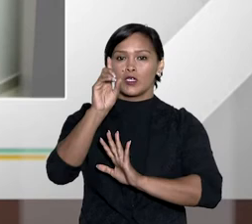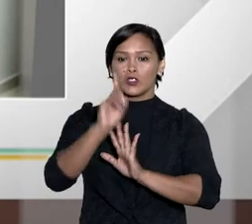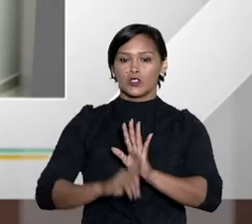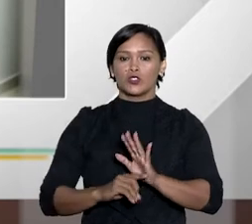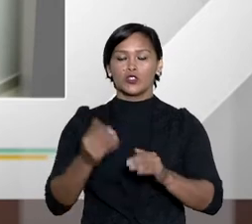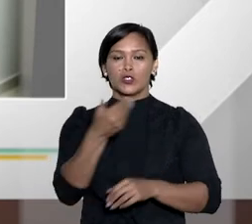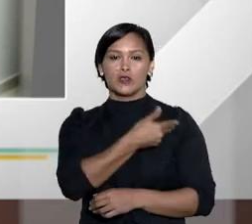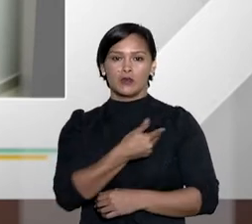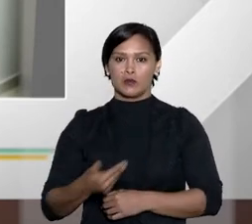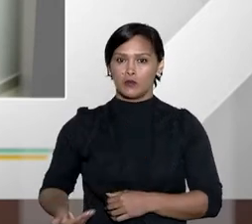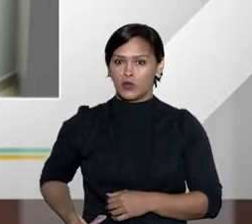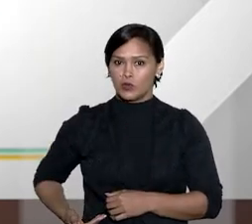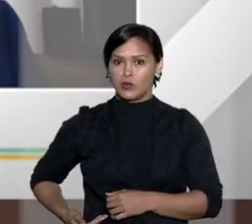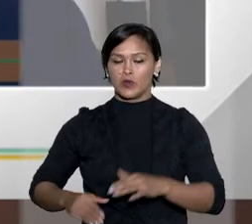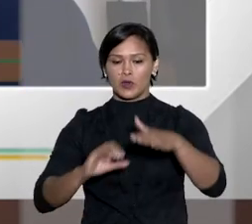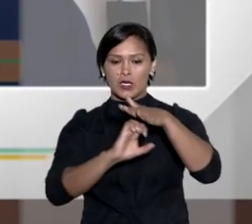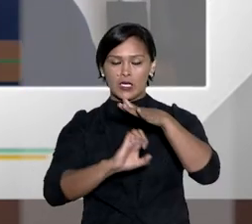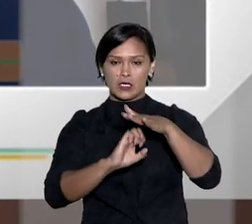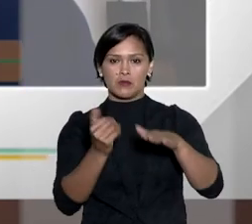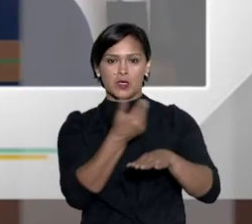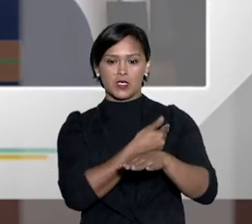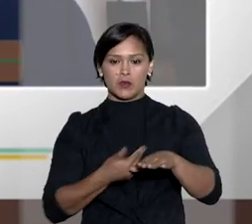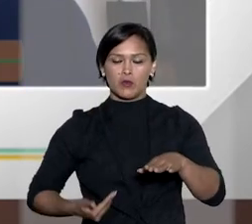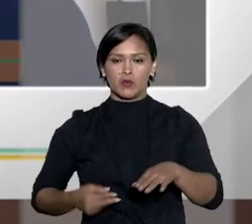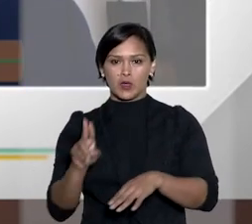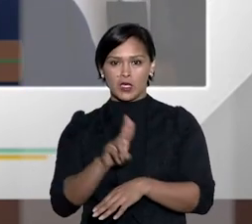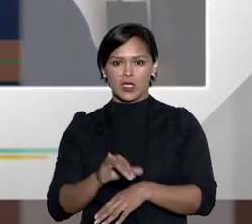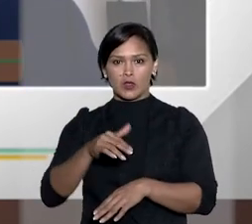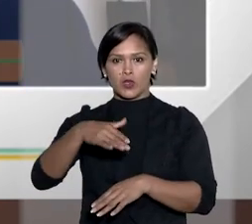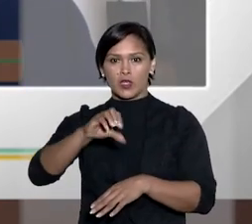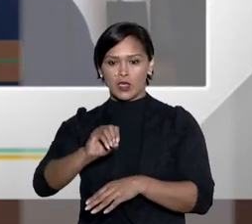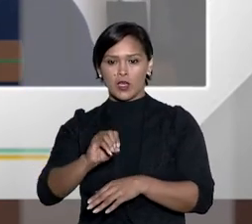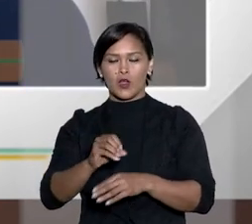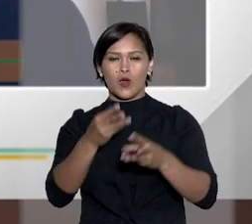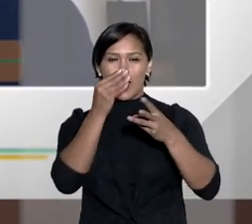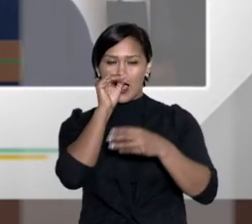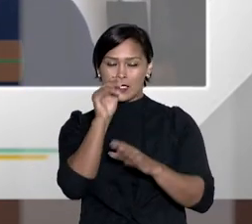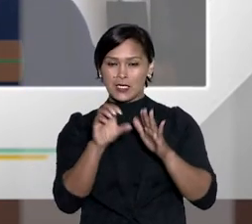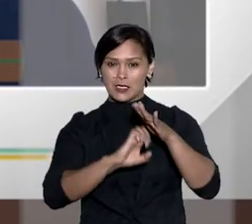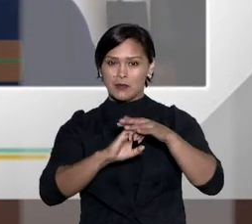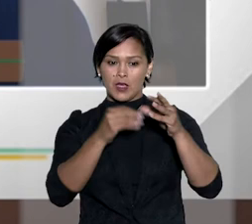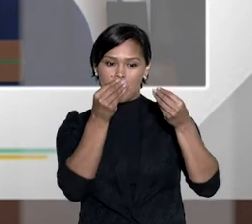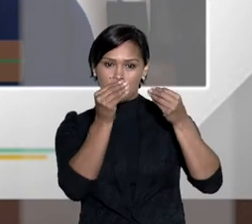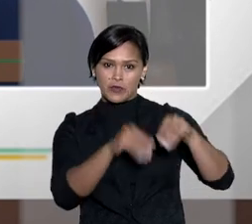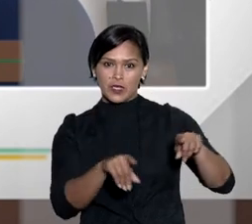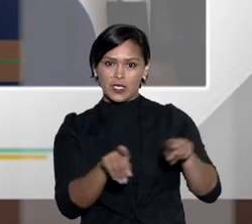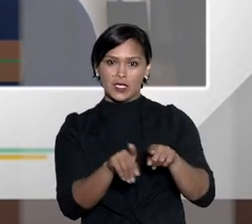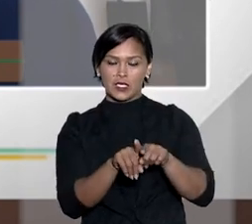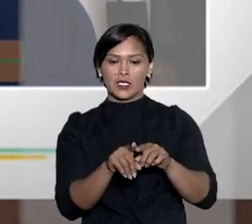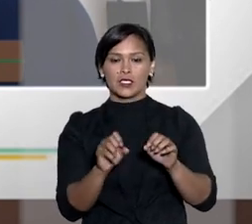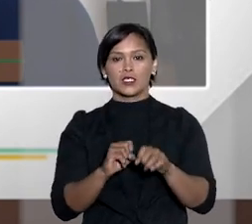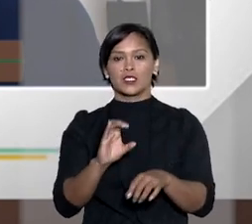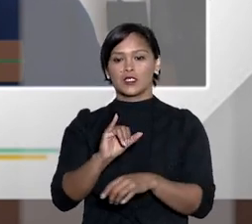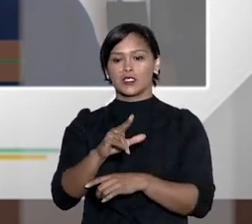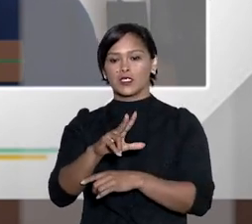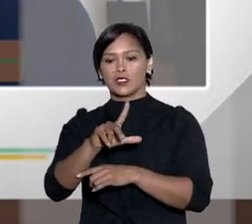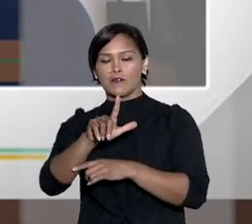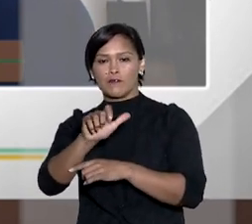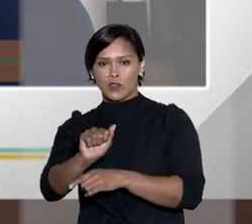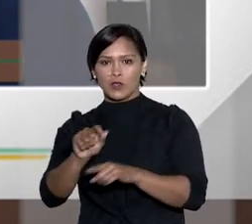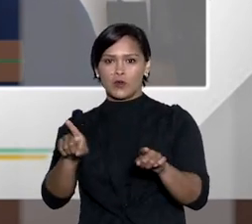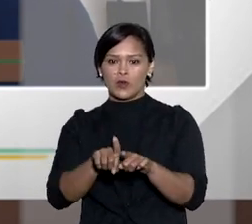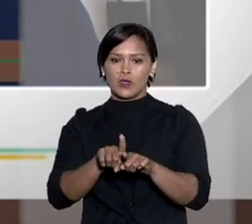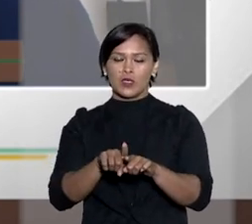preso as pessoas jurídicas de direito público as empresas públicas da união a massa falida